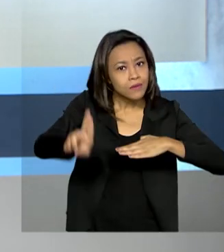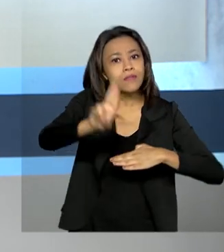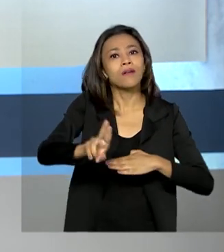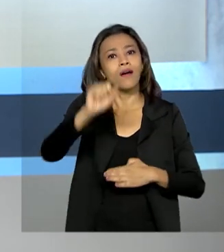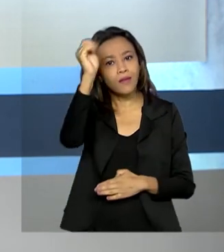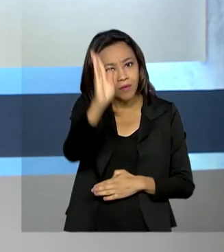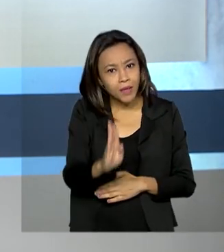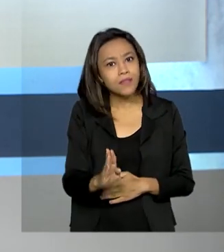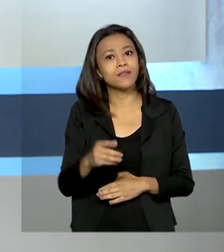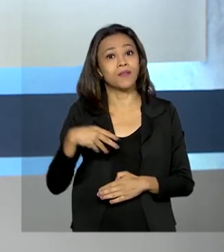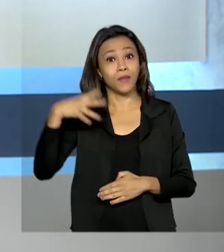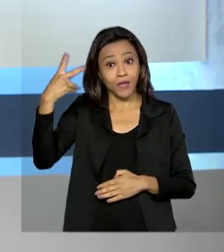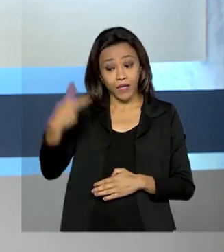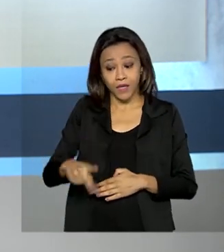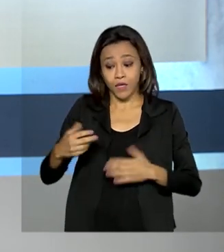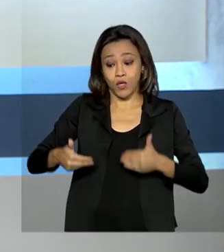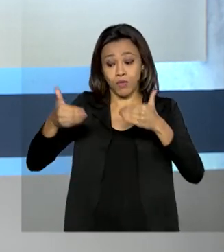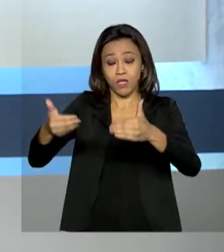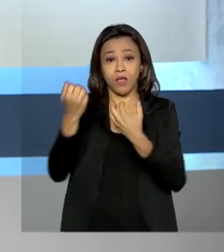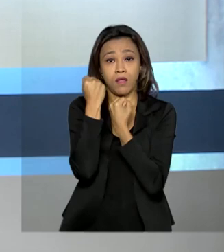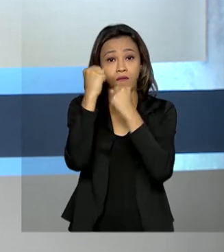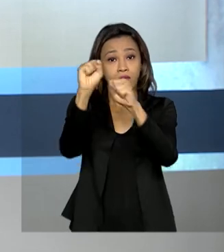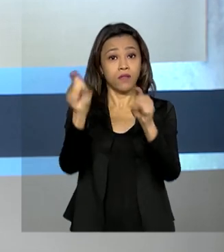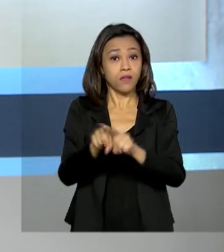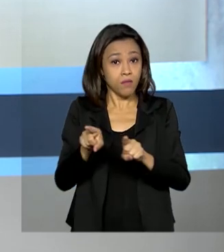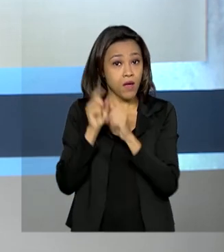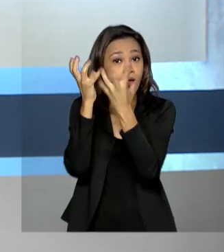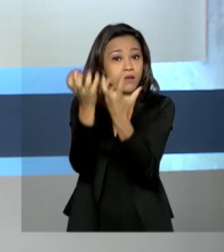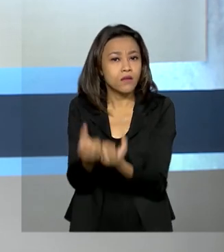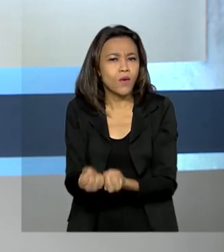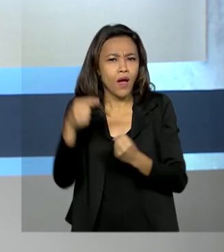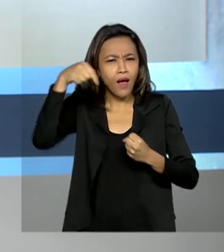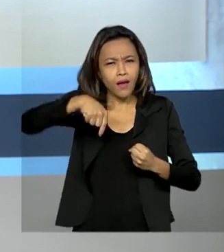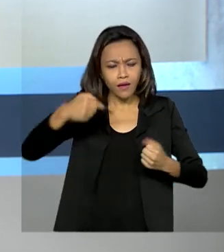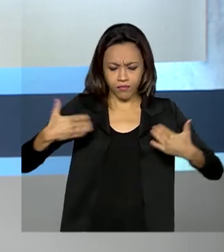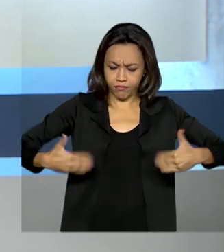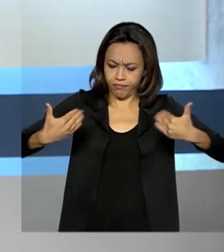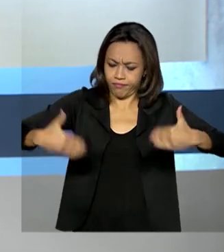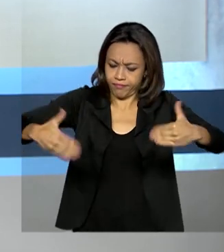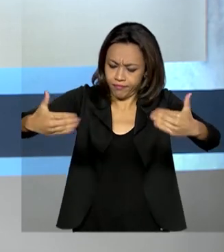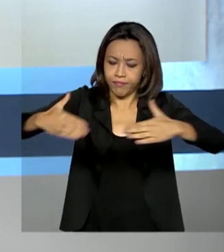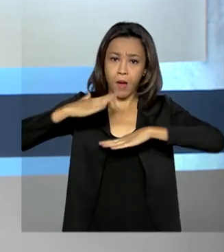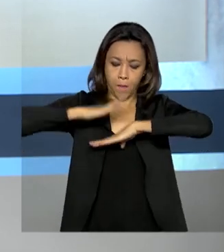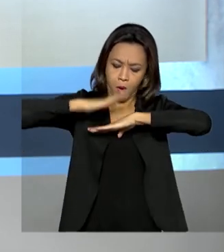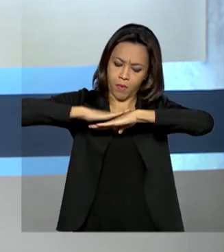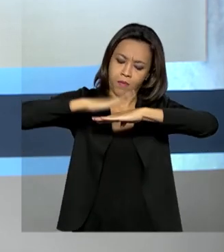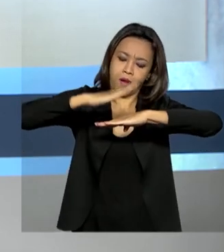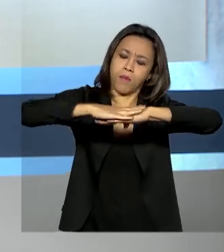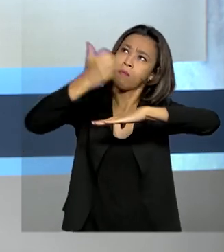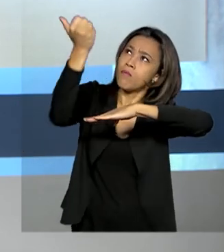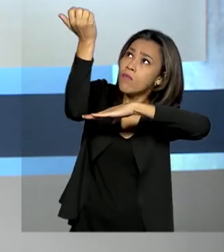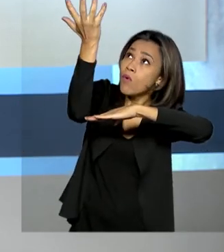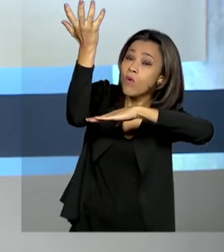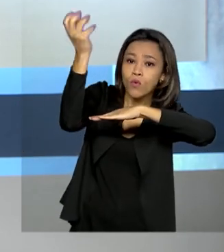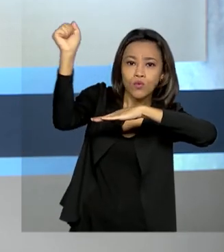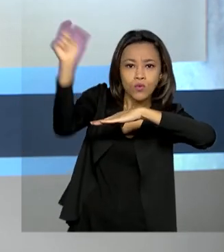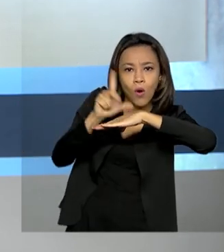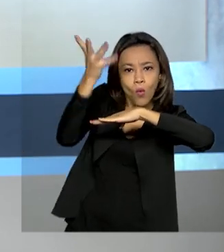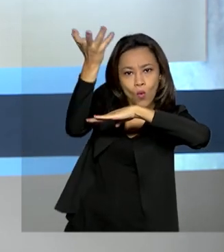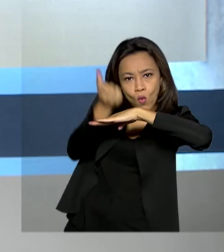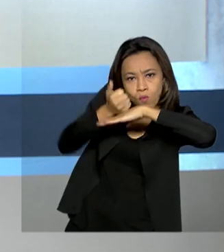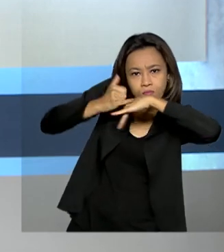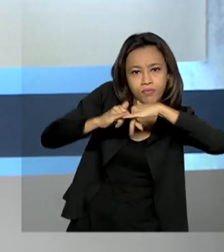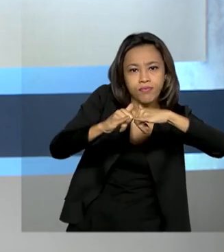aderiu ao movimento. Um complexo solar construído na esplanada dos ministérios com tecnologia de ponta vem garantindo uma